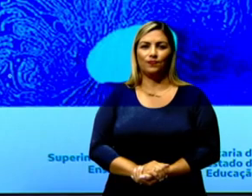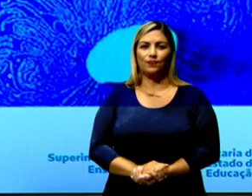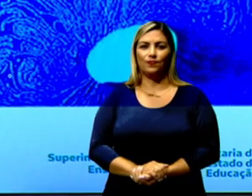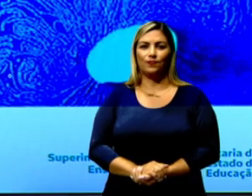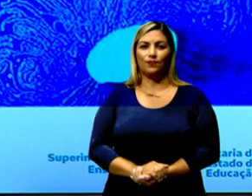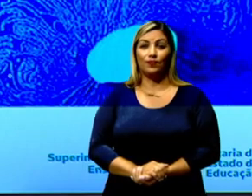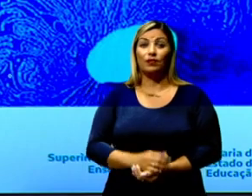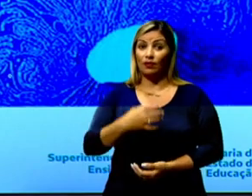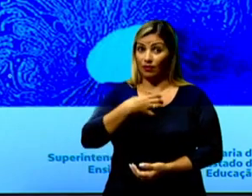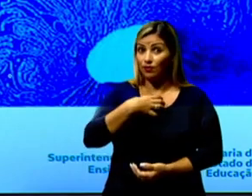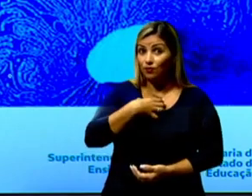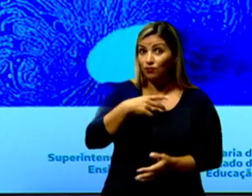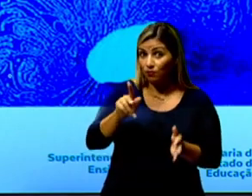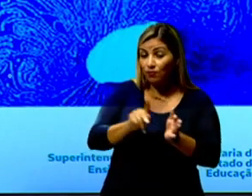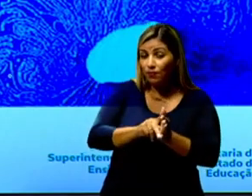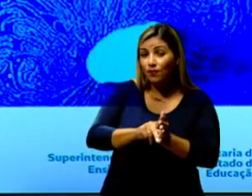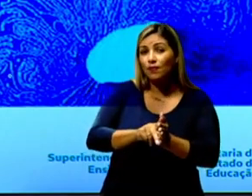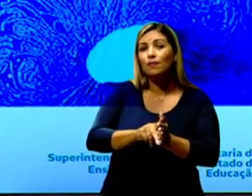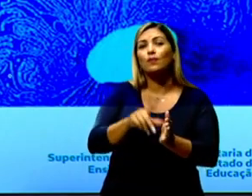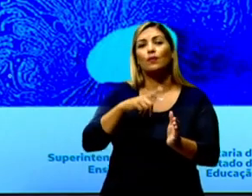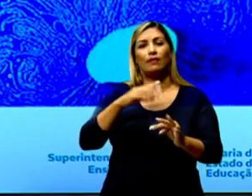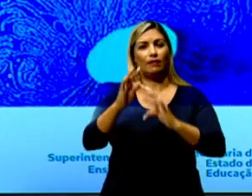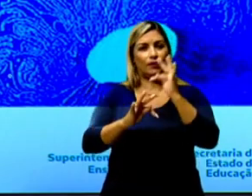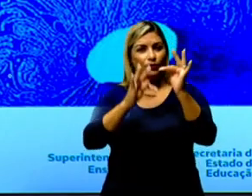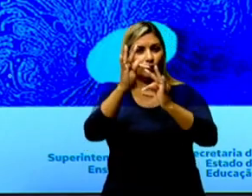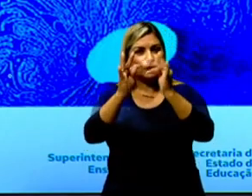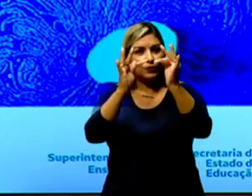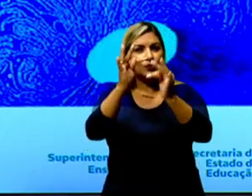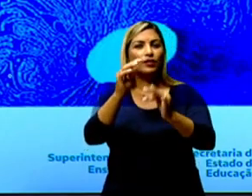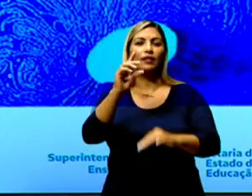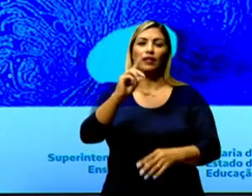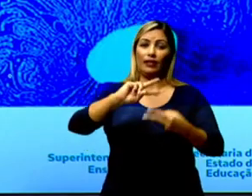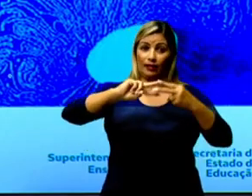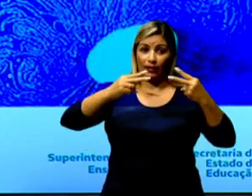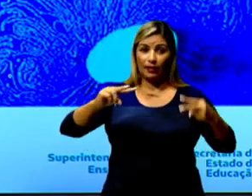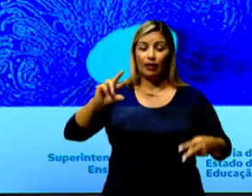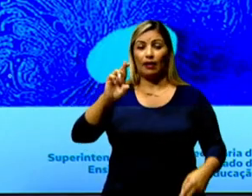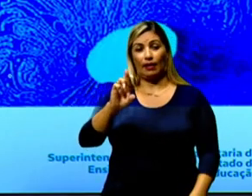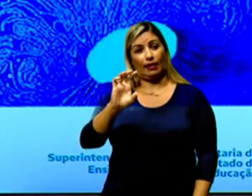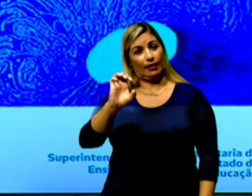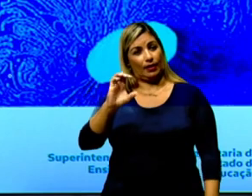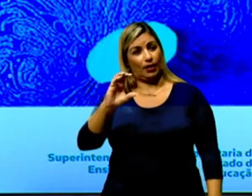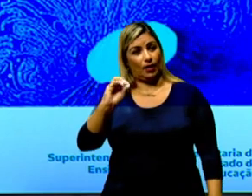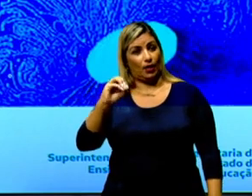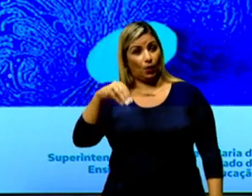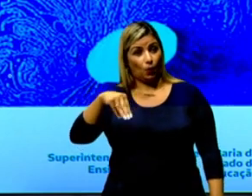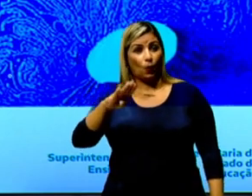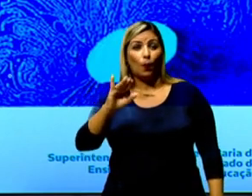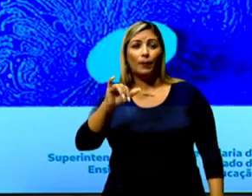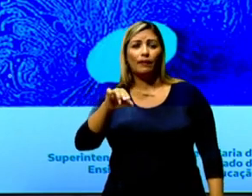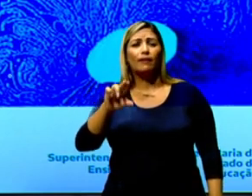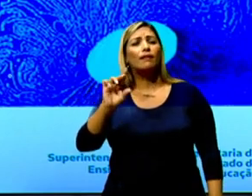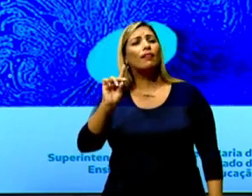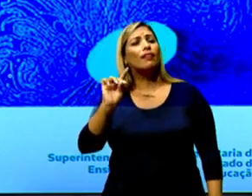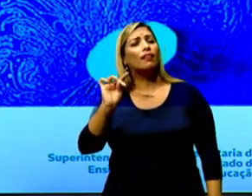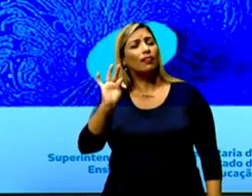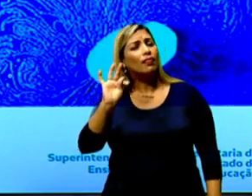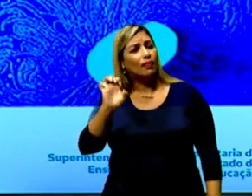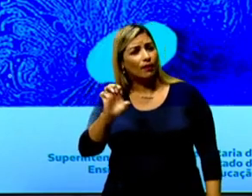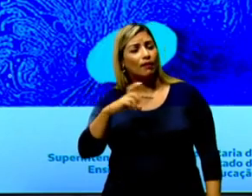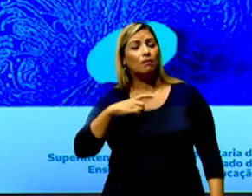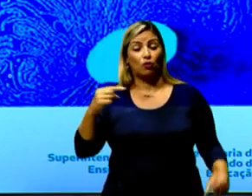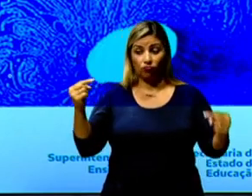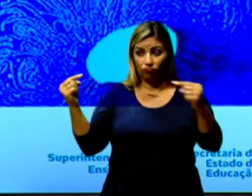Dessa maneira, por meio da tecnologia do DNA recombinante, é possível, por exemplo, associar